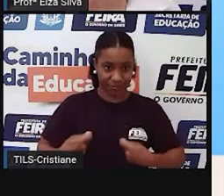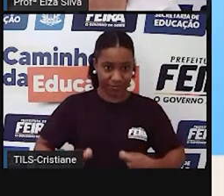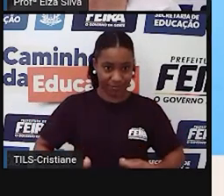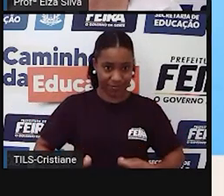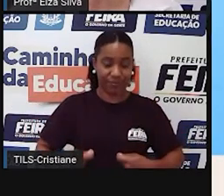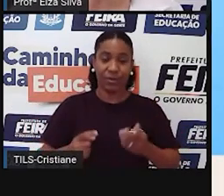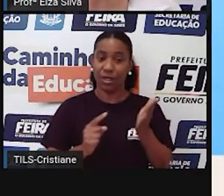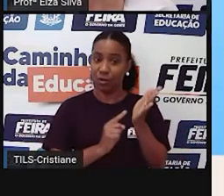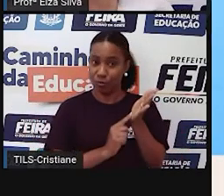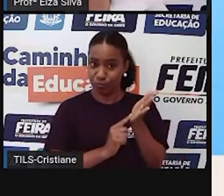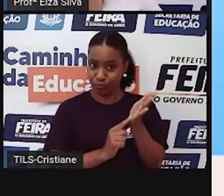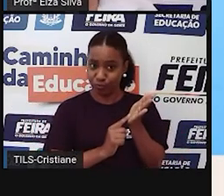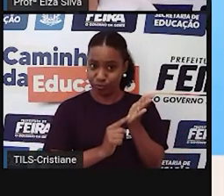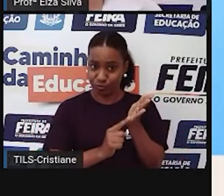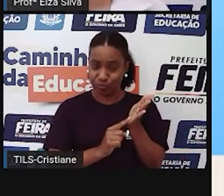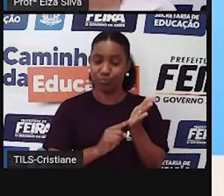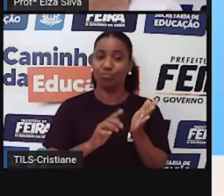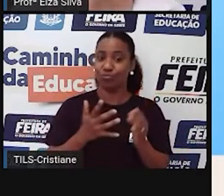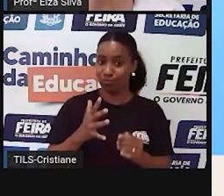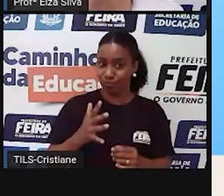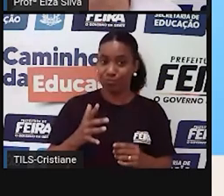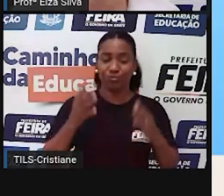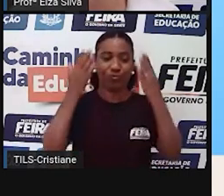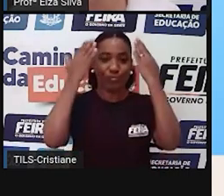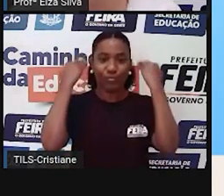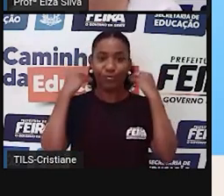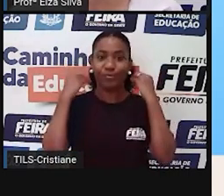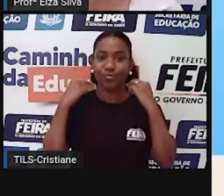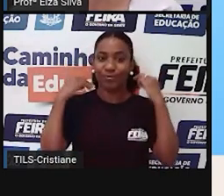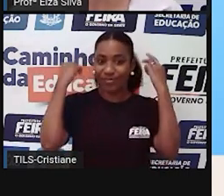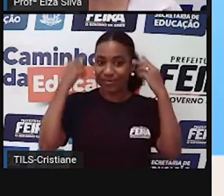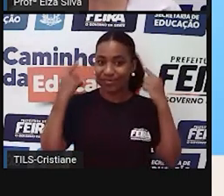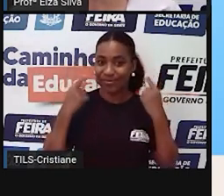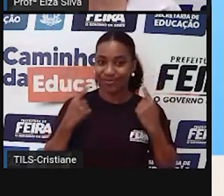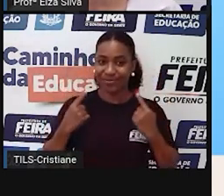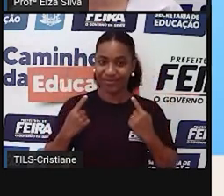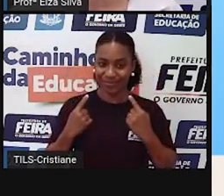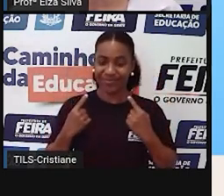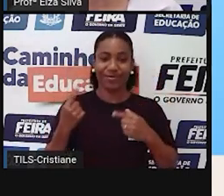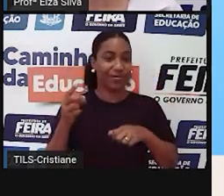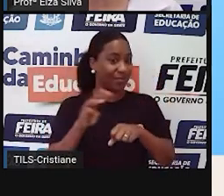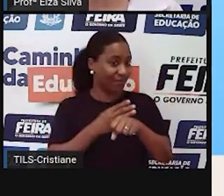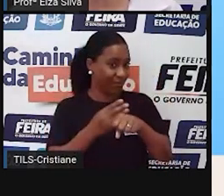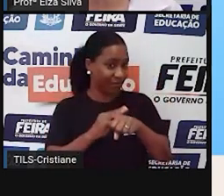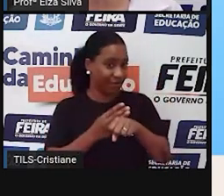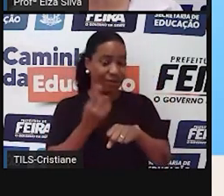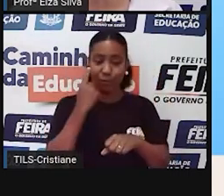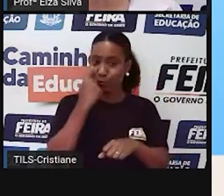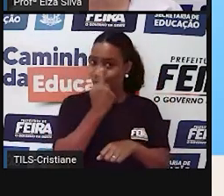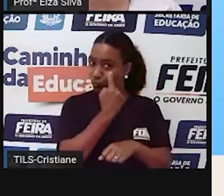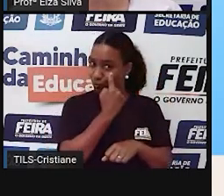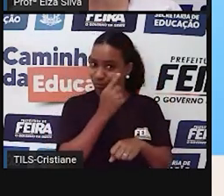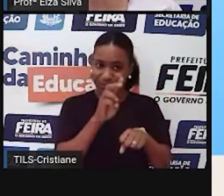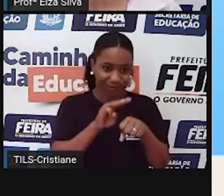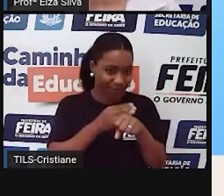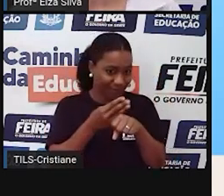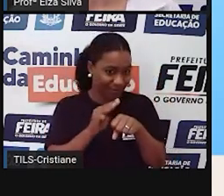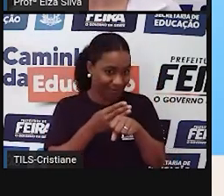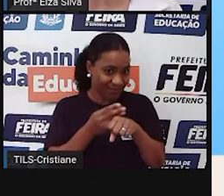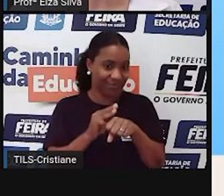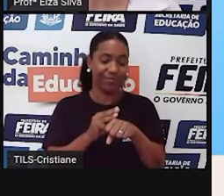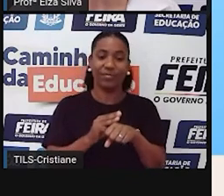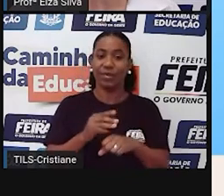Tenho cabelos crespos e castanhos de tamanho médio. Meus olhos também são castanhos